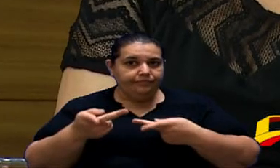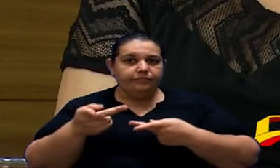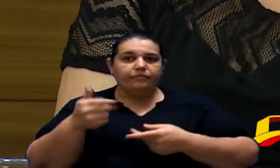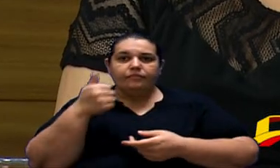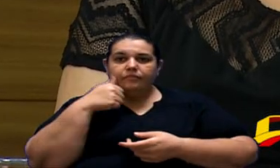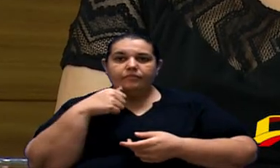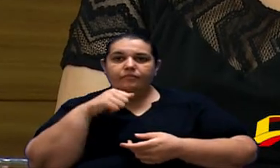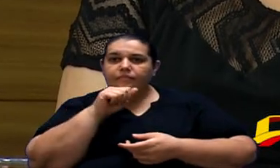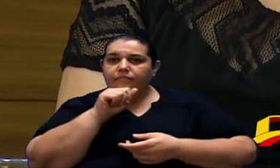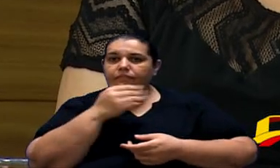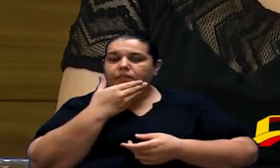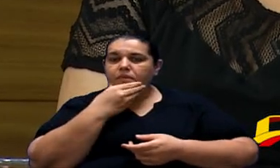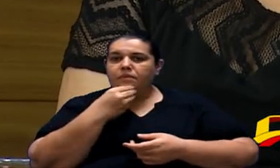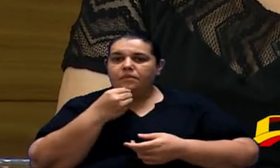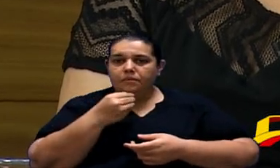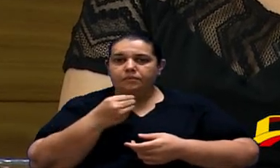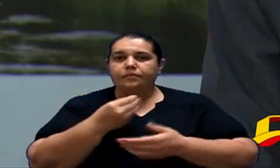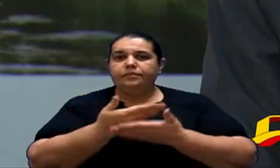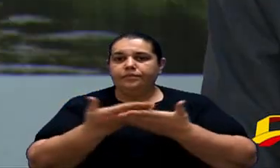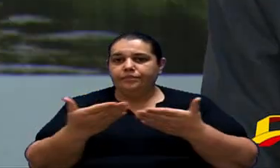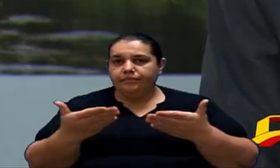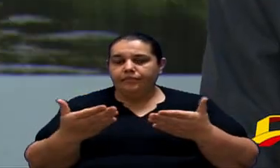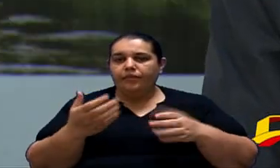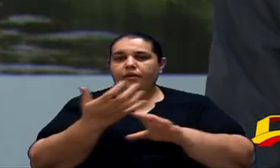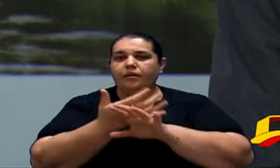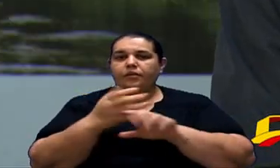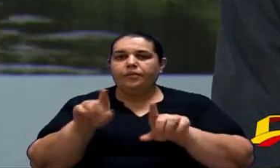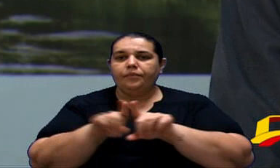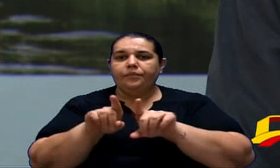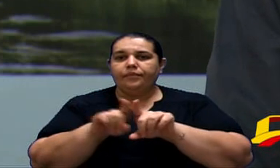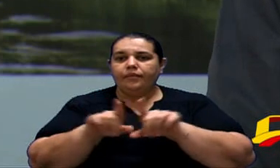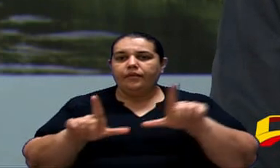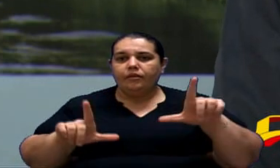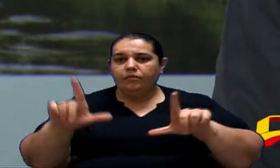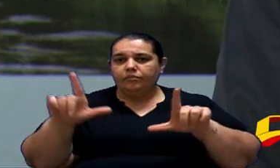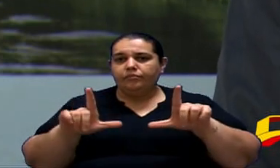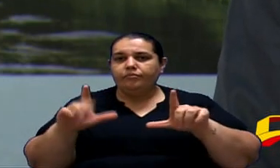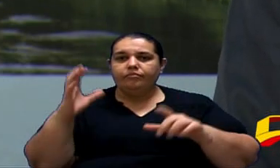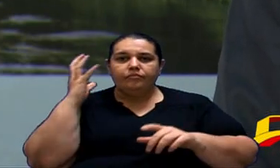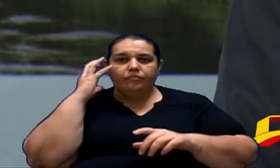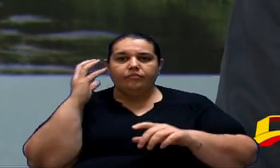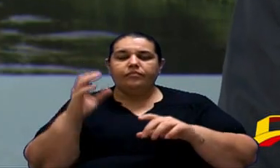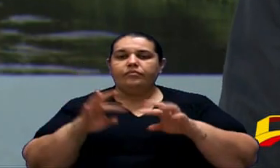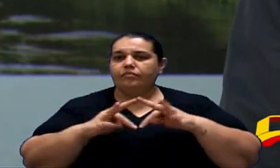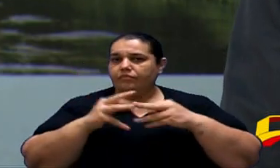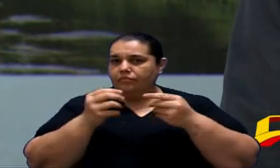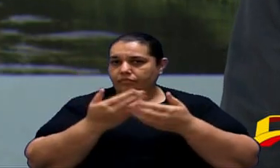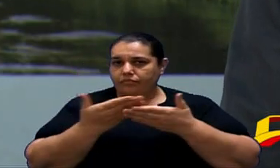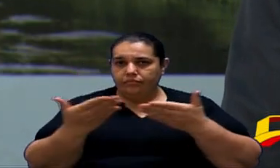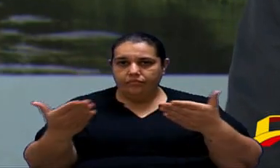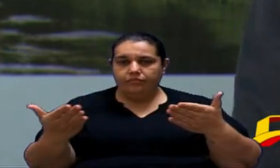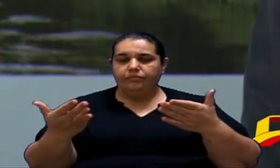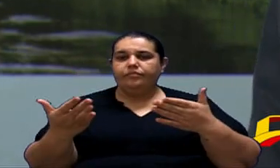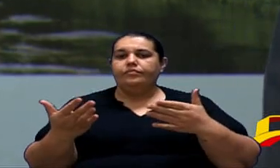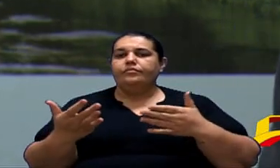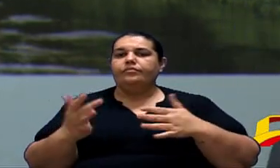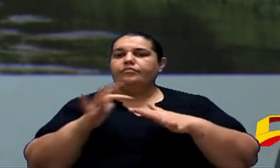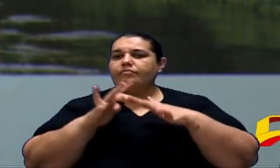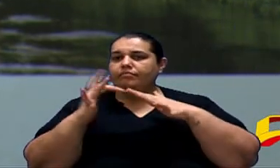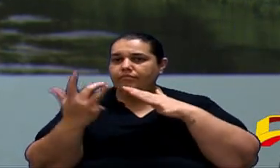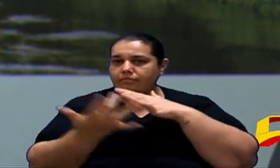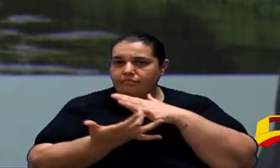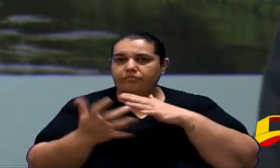Cumprimentar Telespectadores Do Canal de Televisão E Rádio Câmara Também Aos